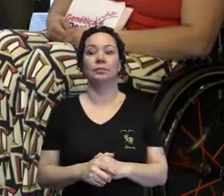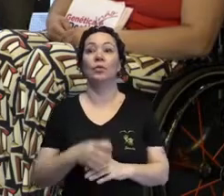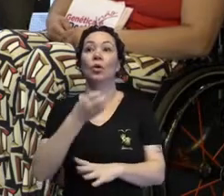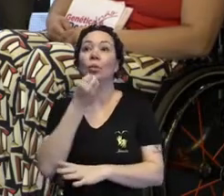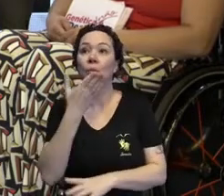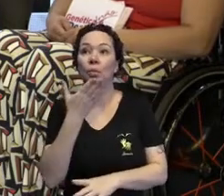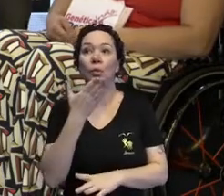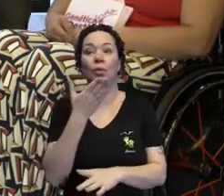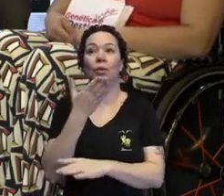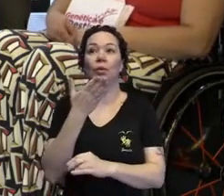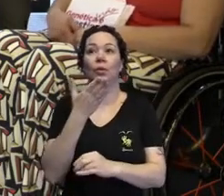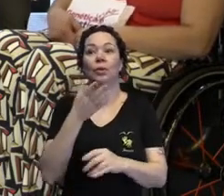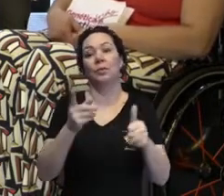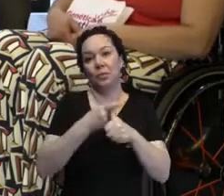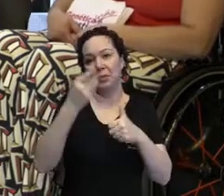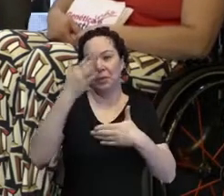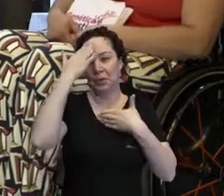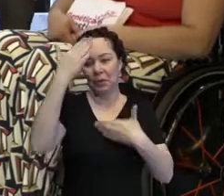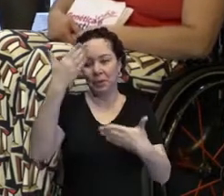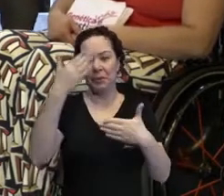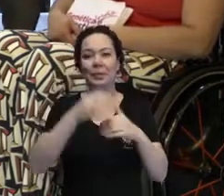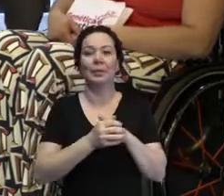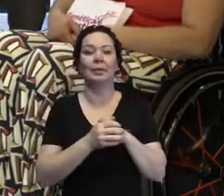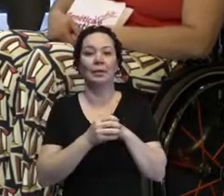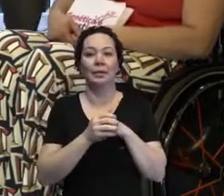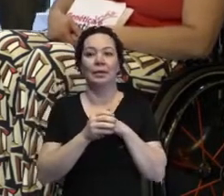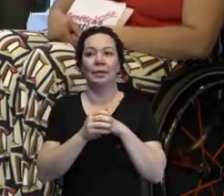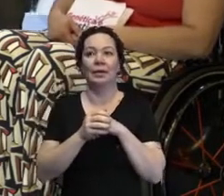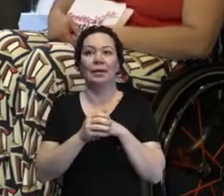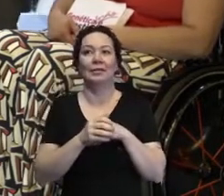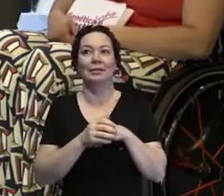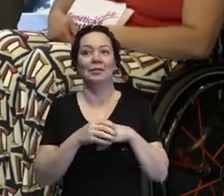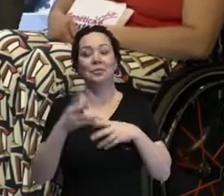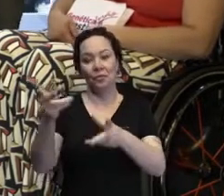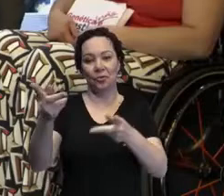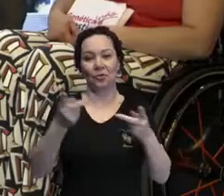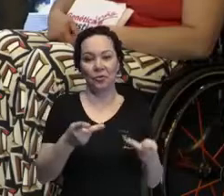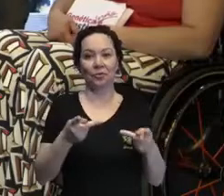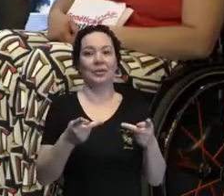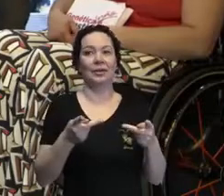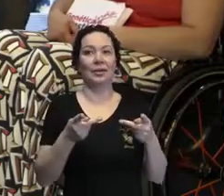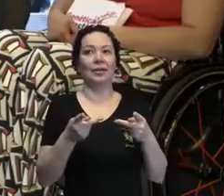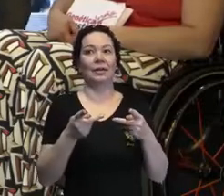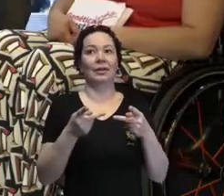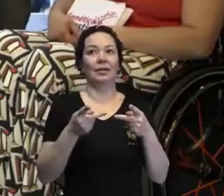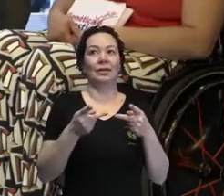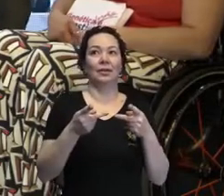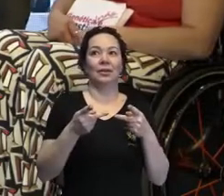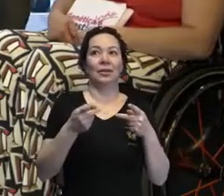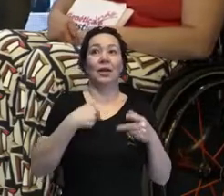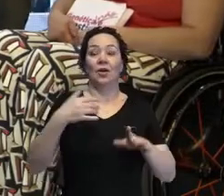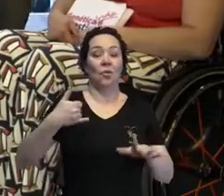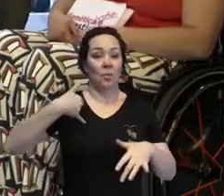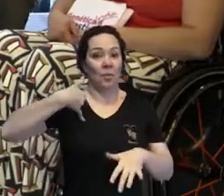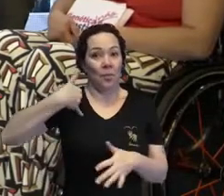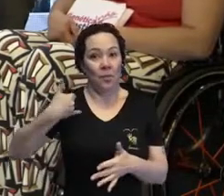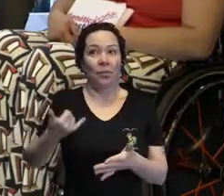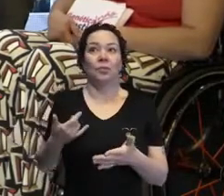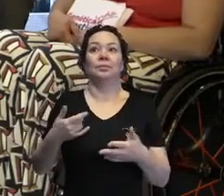Bom, primeiro, obrigado, né, pelo seu Luísa por ter me convidado. É uma honra, uma